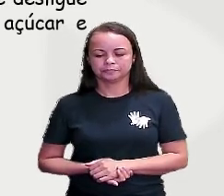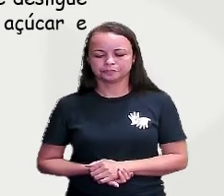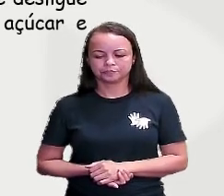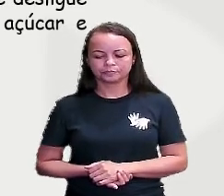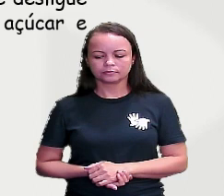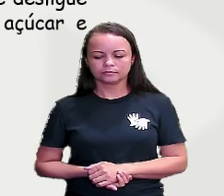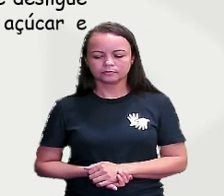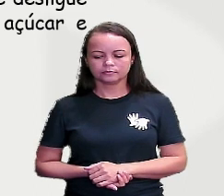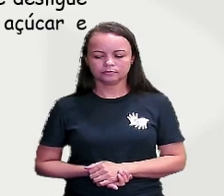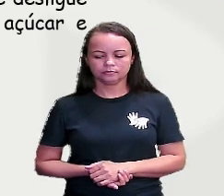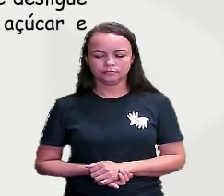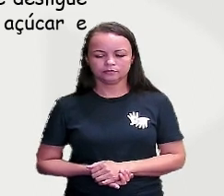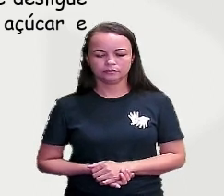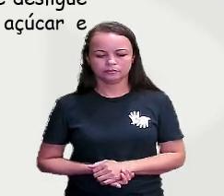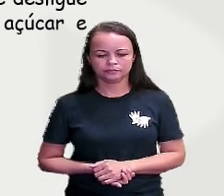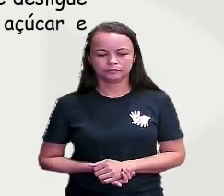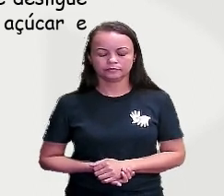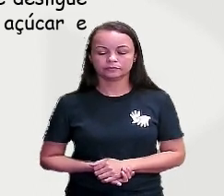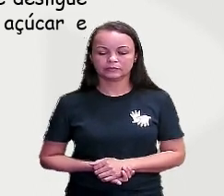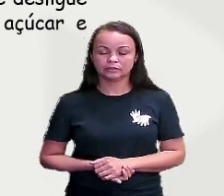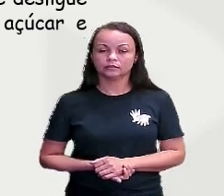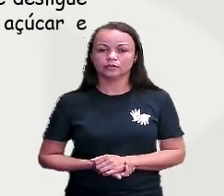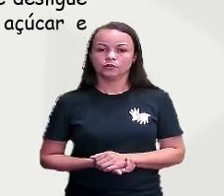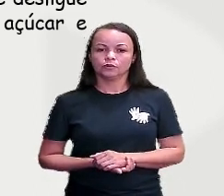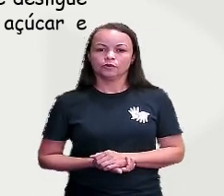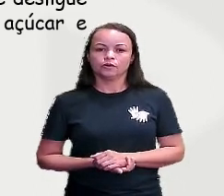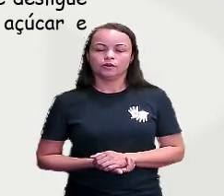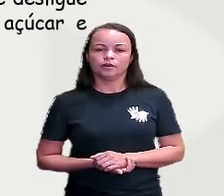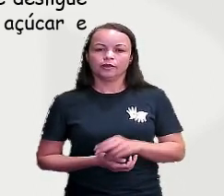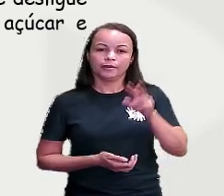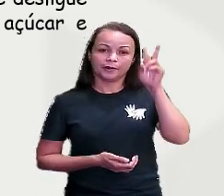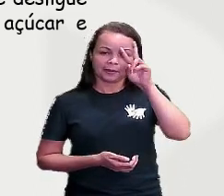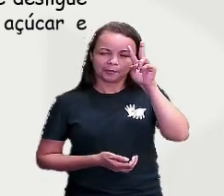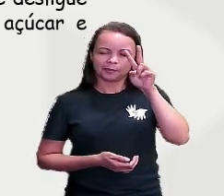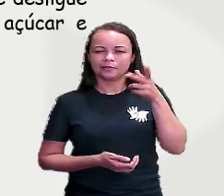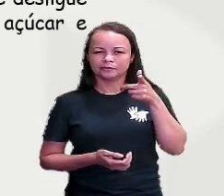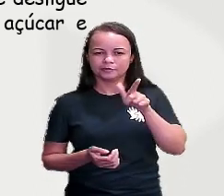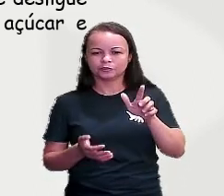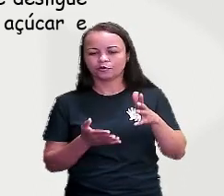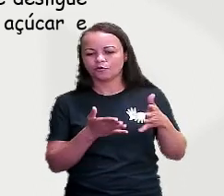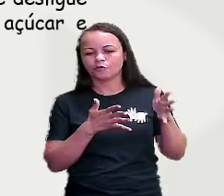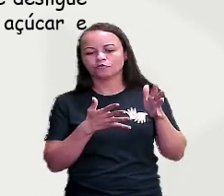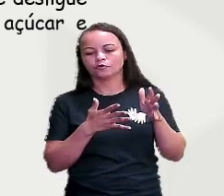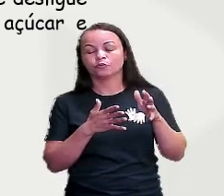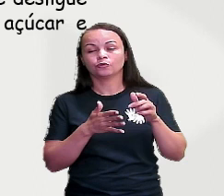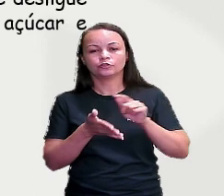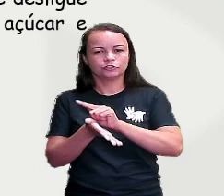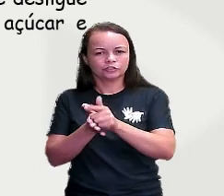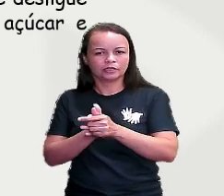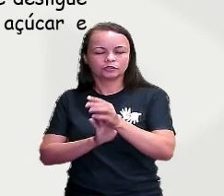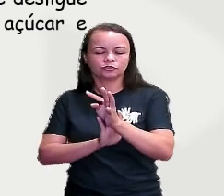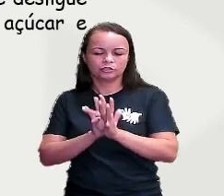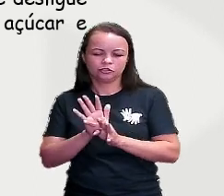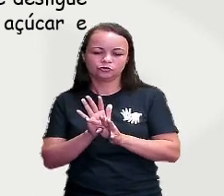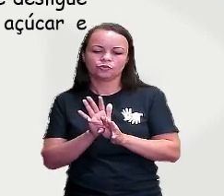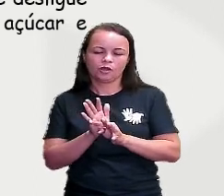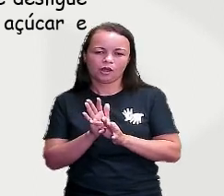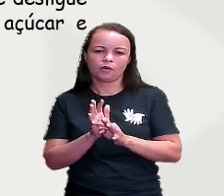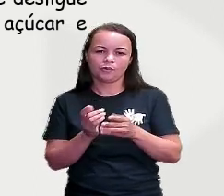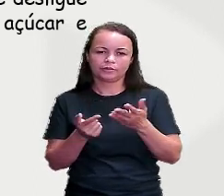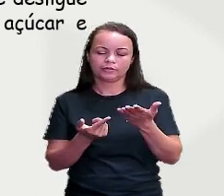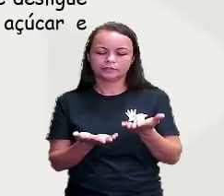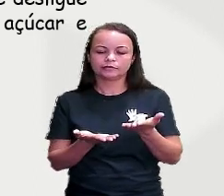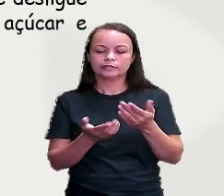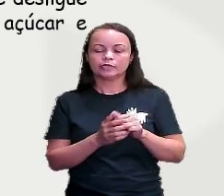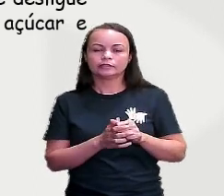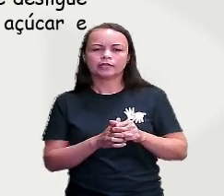E aí, eu trouxe aqui, relembrando ainda os gêneros textuais, né? A gente viu o infográfico. Agora, a gente vai ver a receita. Então,